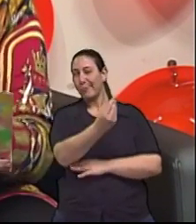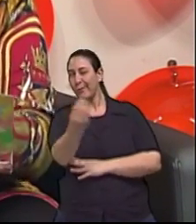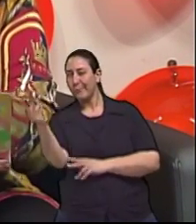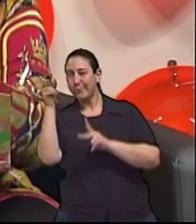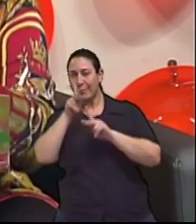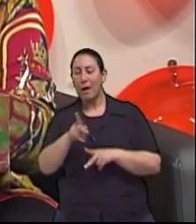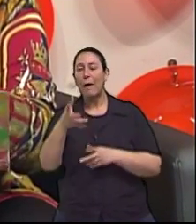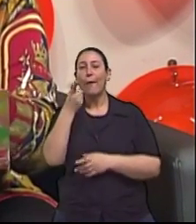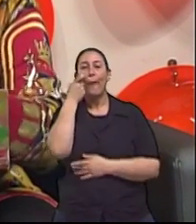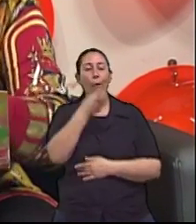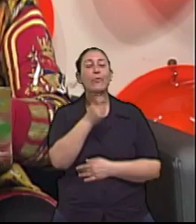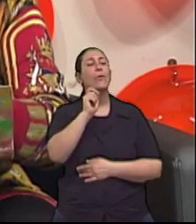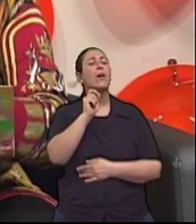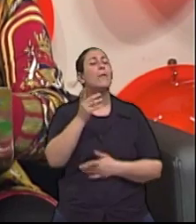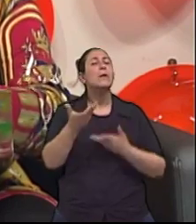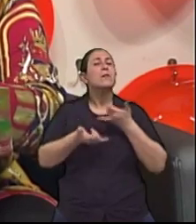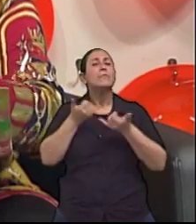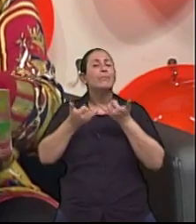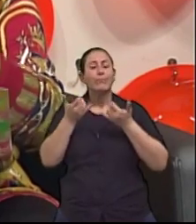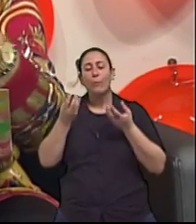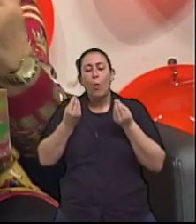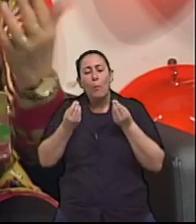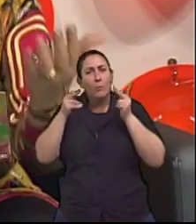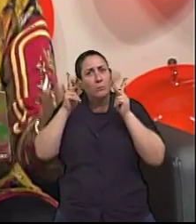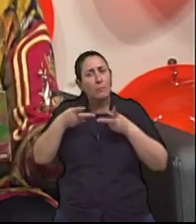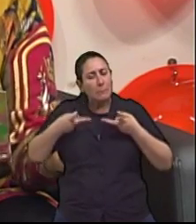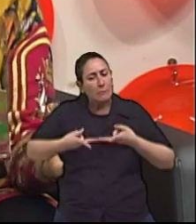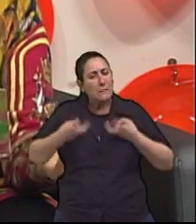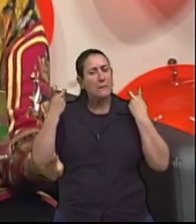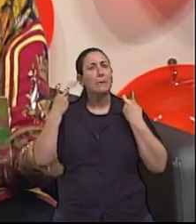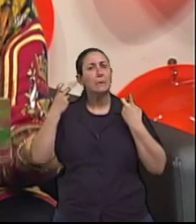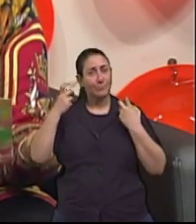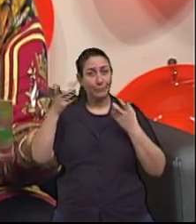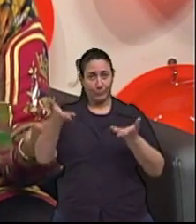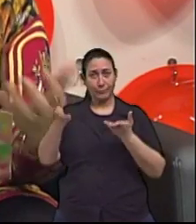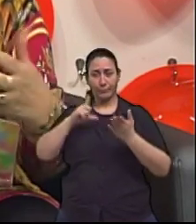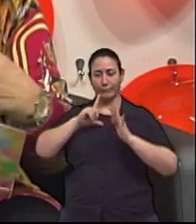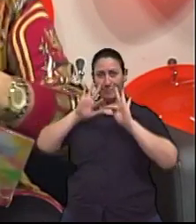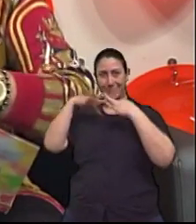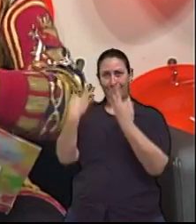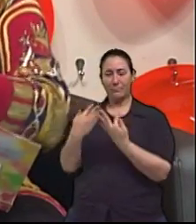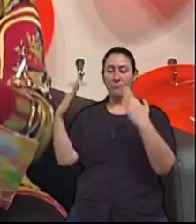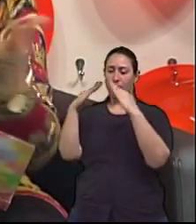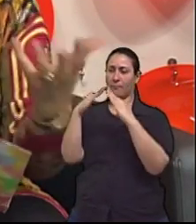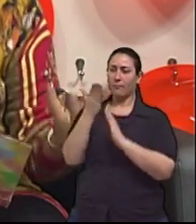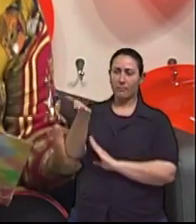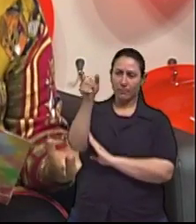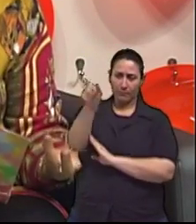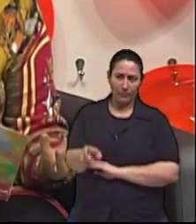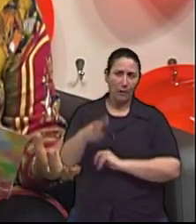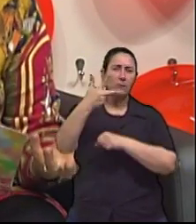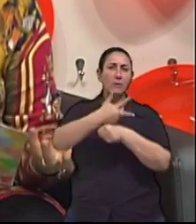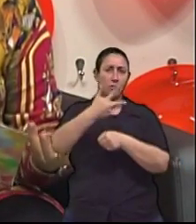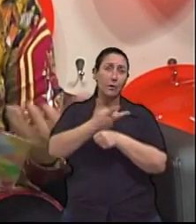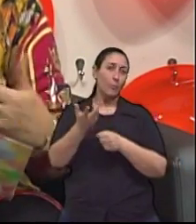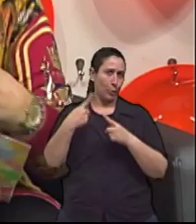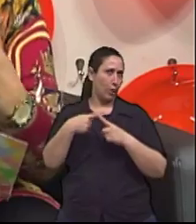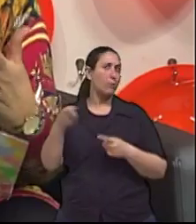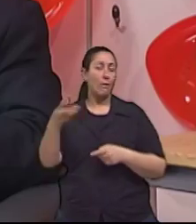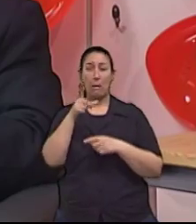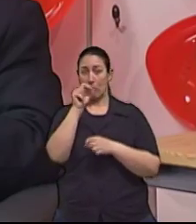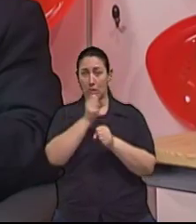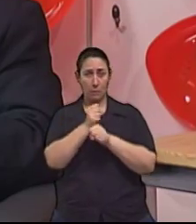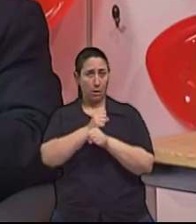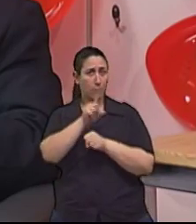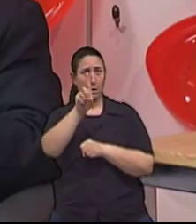qual é o sintoma? Quando é que as pessoas estão tendo os idosos em casa agora, que é uma nova formatação da família. Há 10